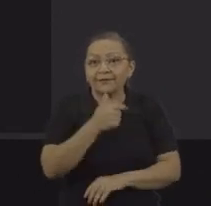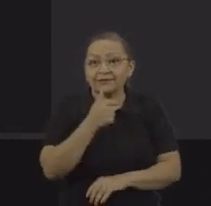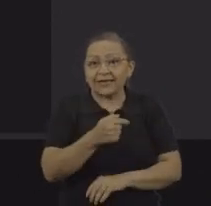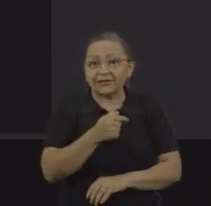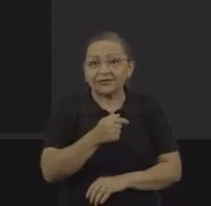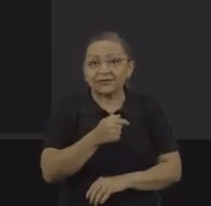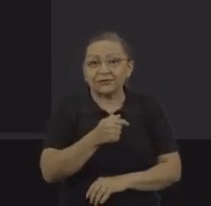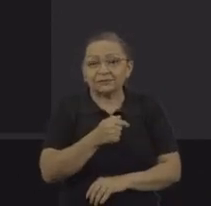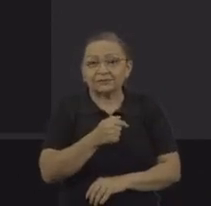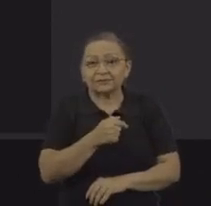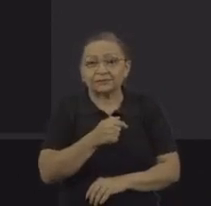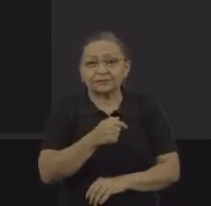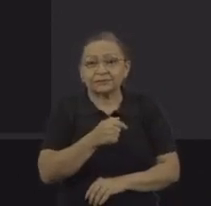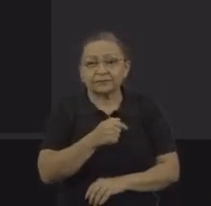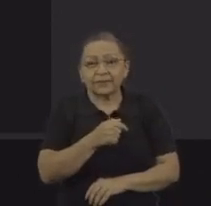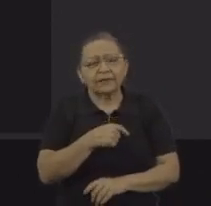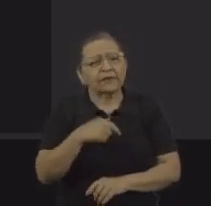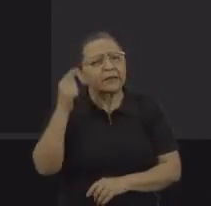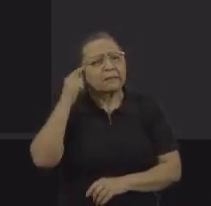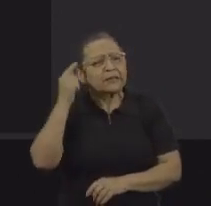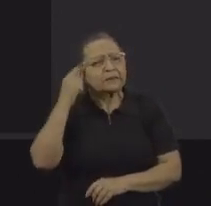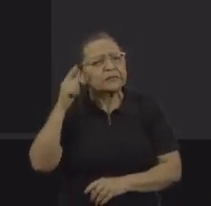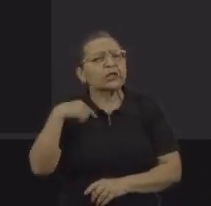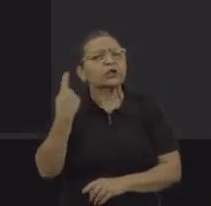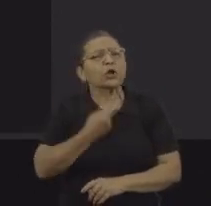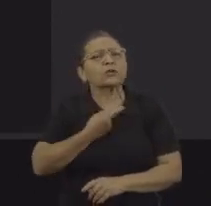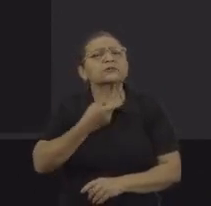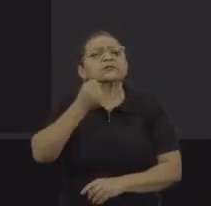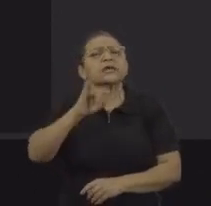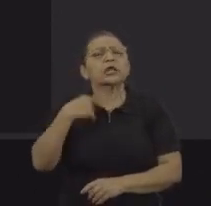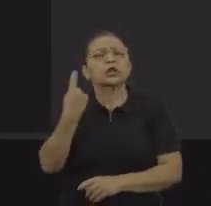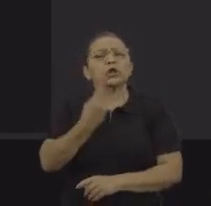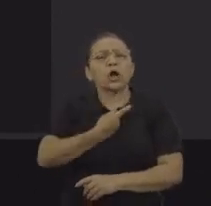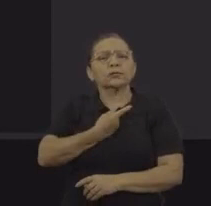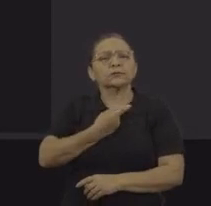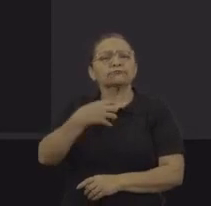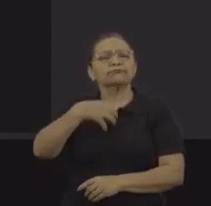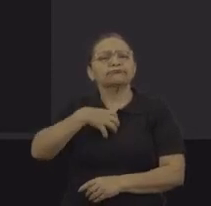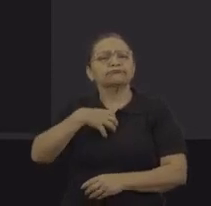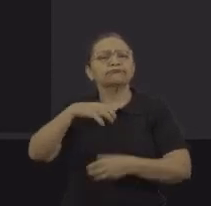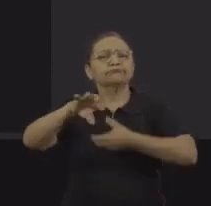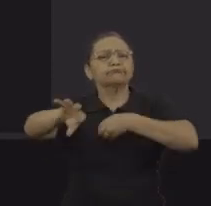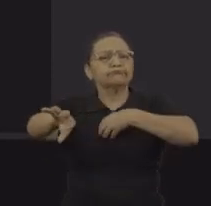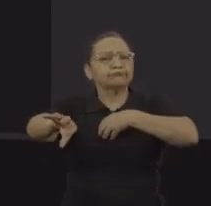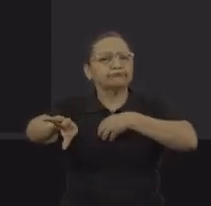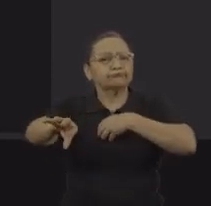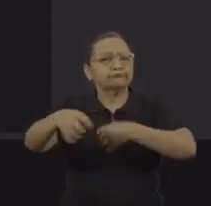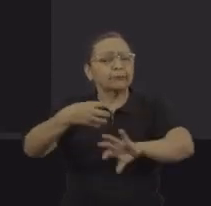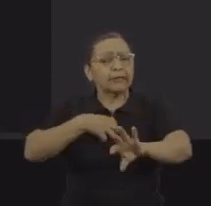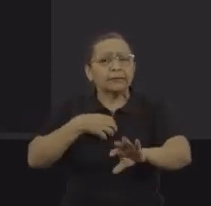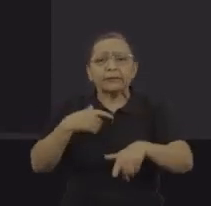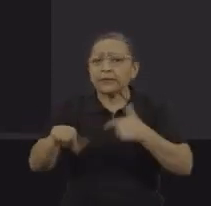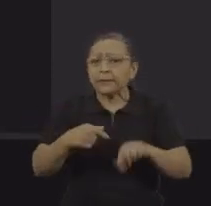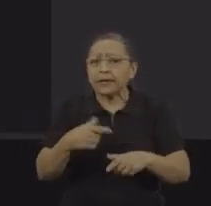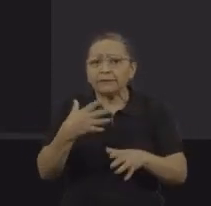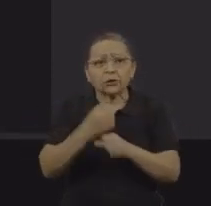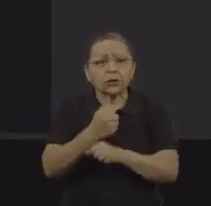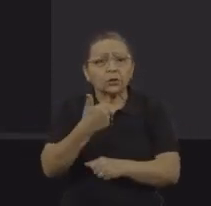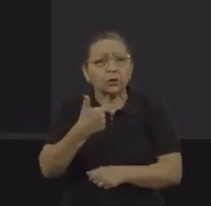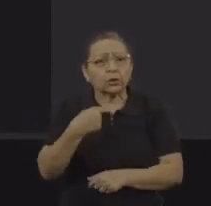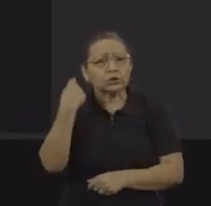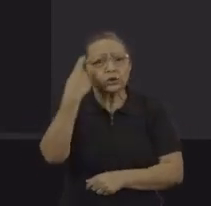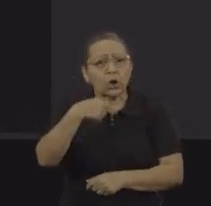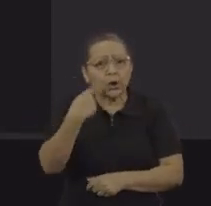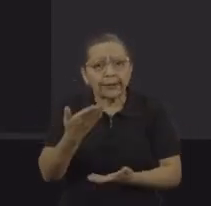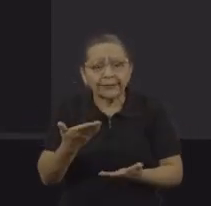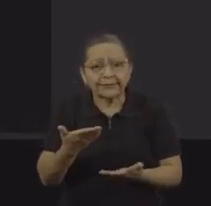paga, e aí a gente pensa muito em nós mesmos, né? Bom, a gente não conseguiu, a gente trabalhou hoje 12 horas, não estamos sendo pagos pelas nossas horas, e a gente